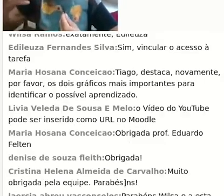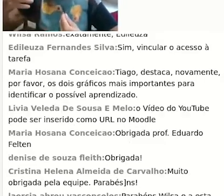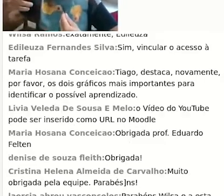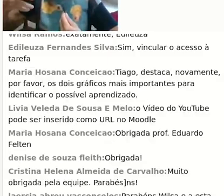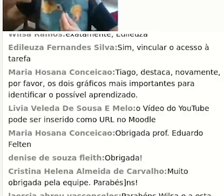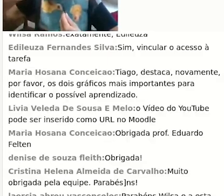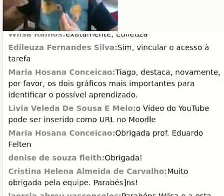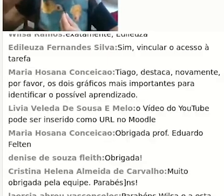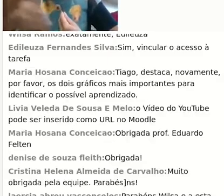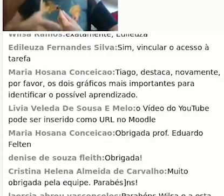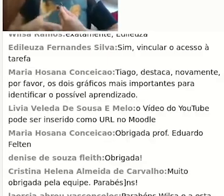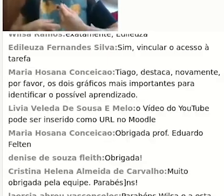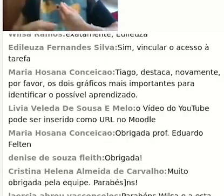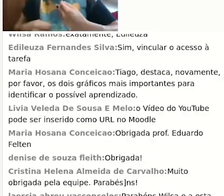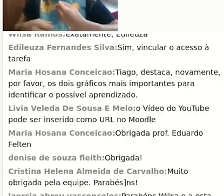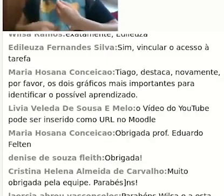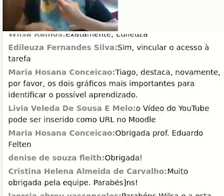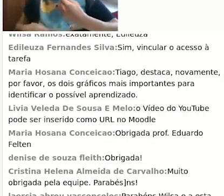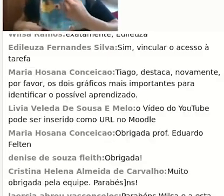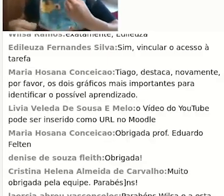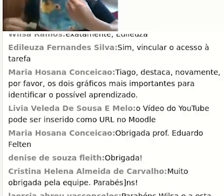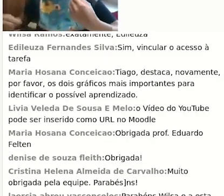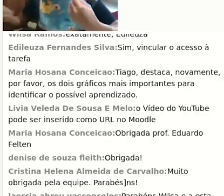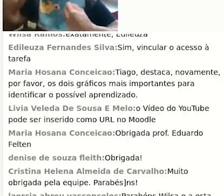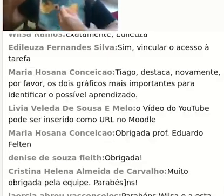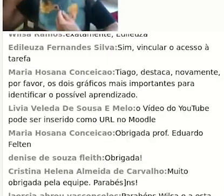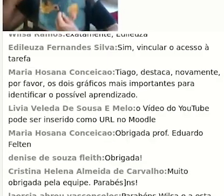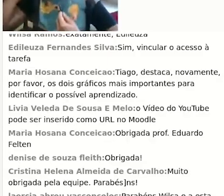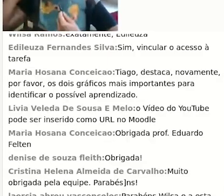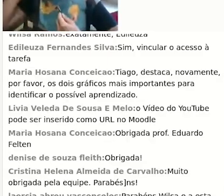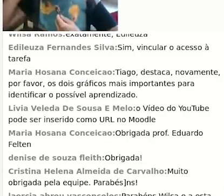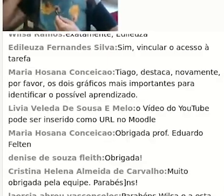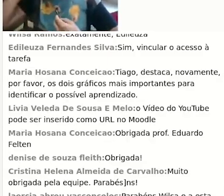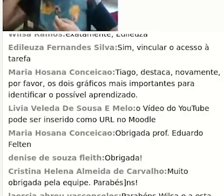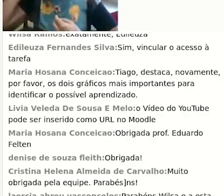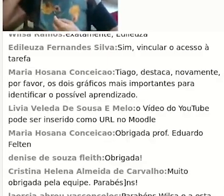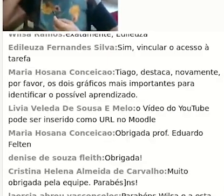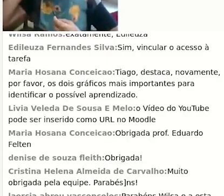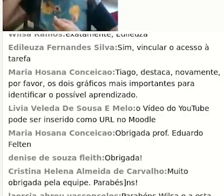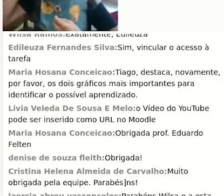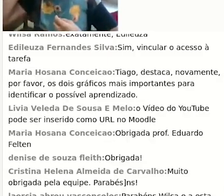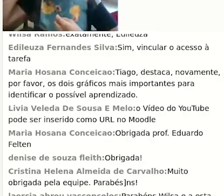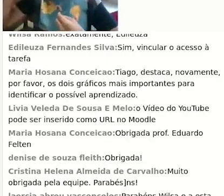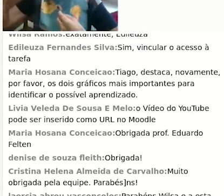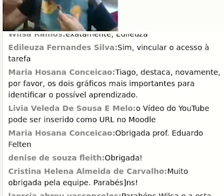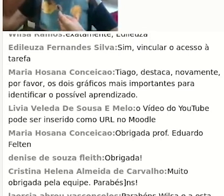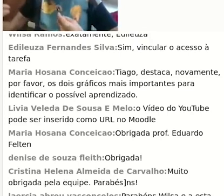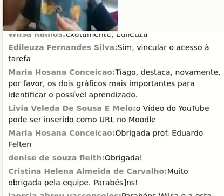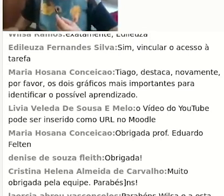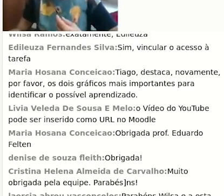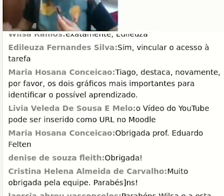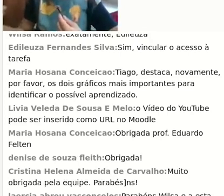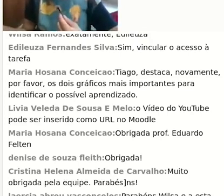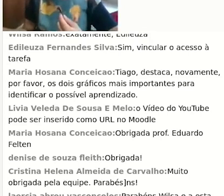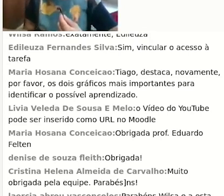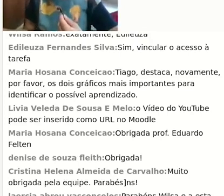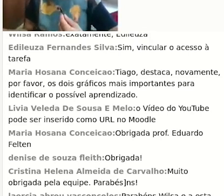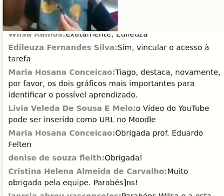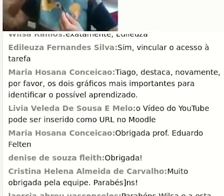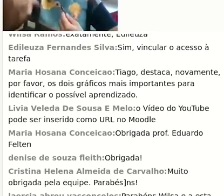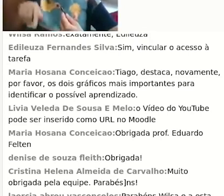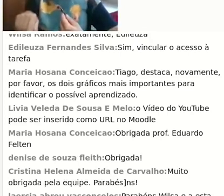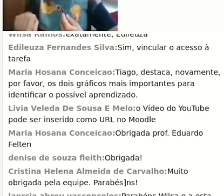pensar, né, os recursos adequados para eu gerar o que eu espero para a minha disciplina em termos de desenvolvimento e